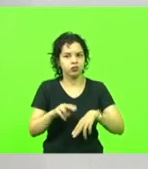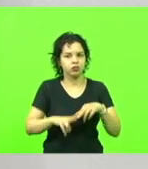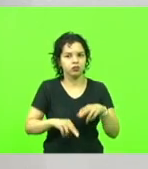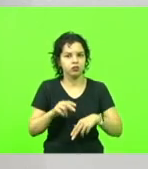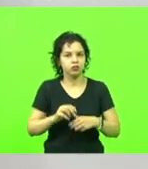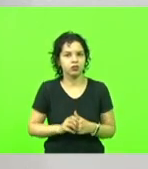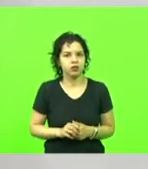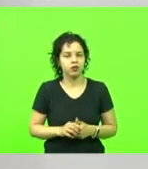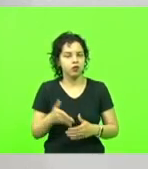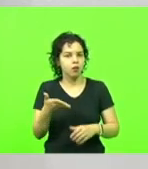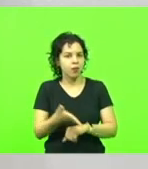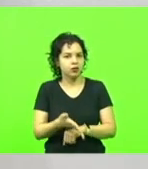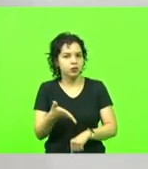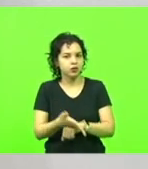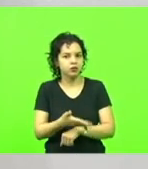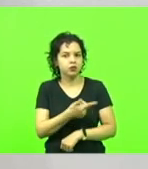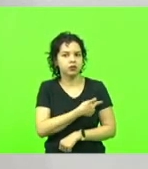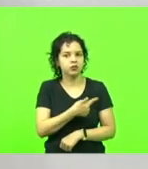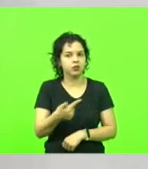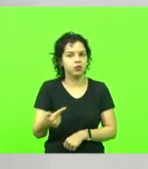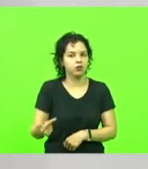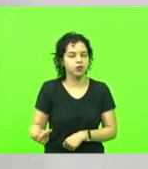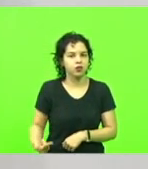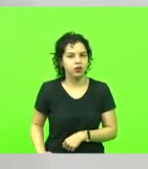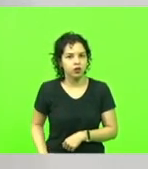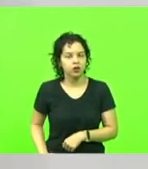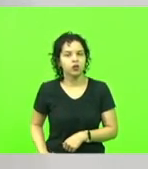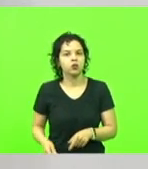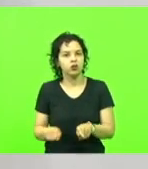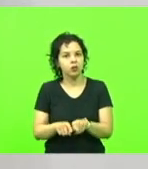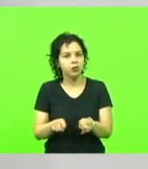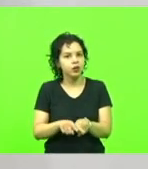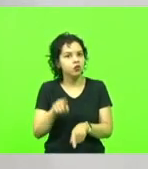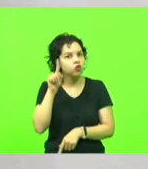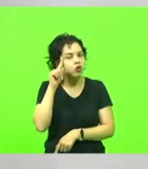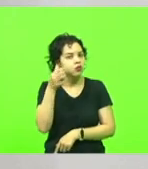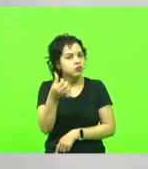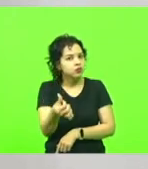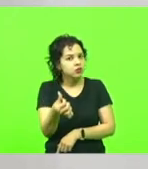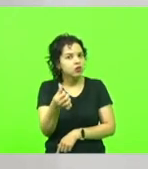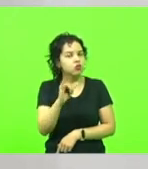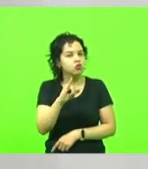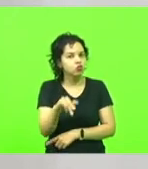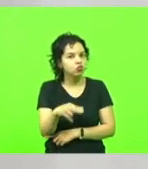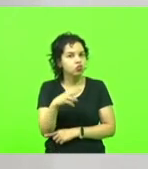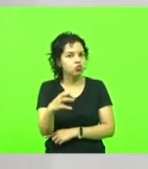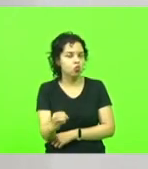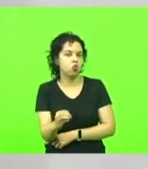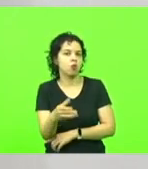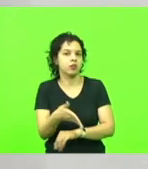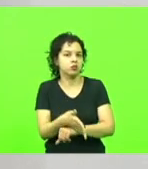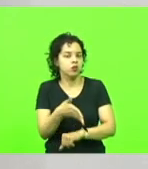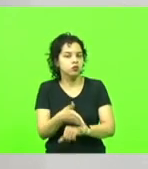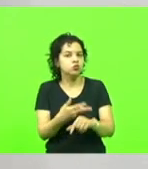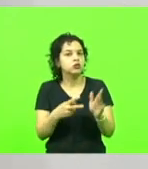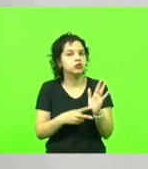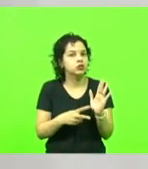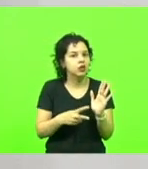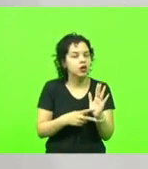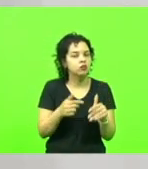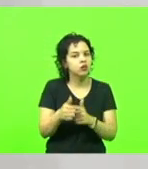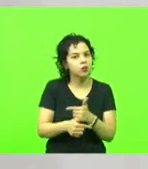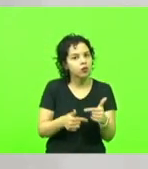governo, dia 6 de julho tivemos a participação do Sindicato dos Trabalhadores em Educação,